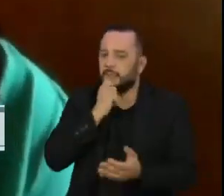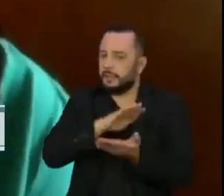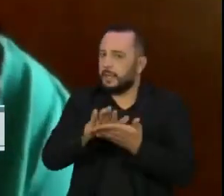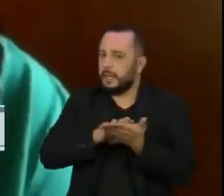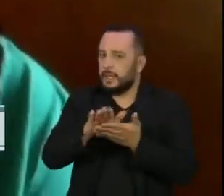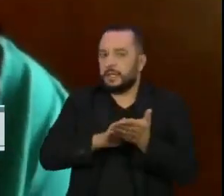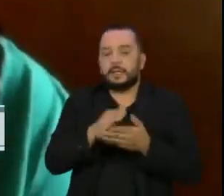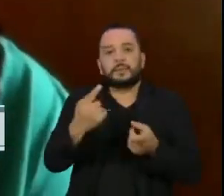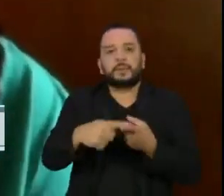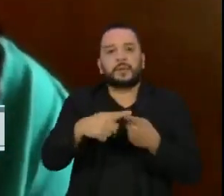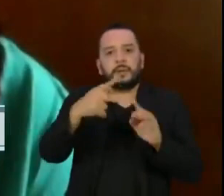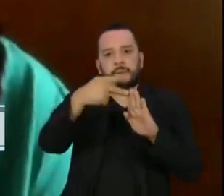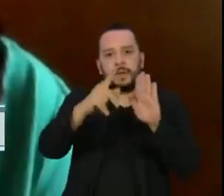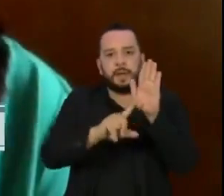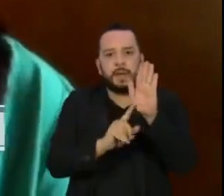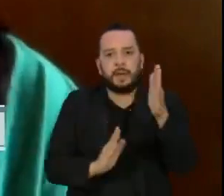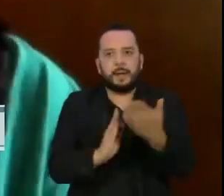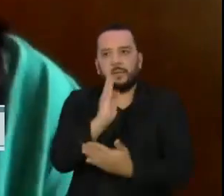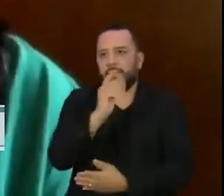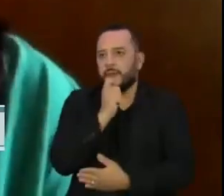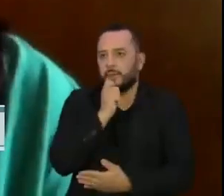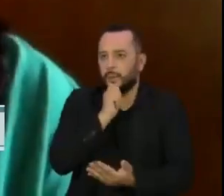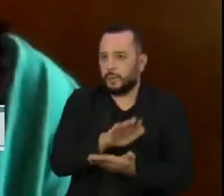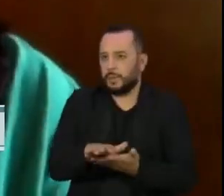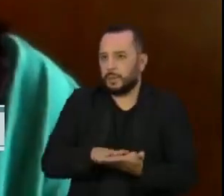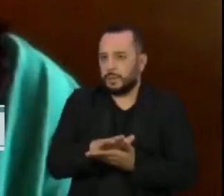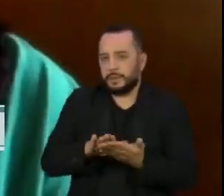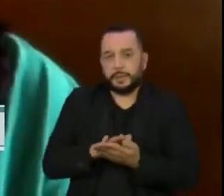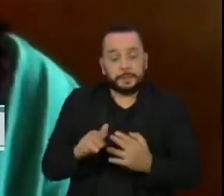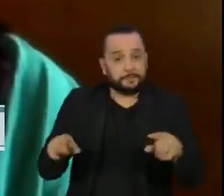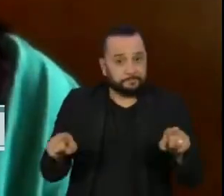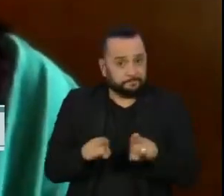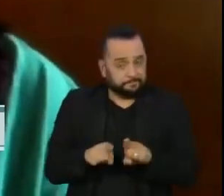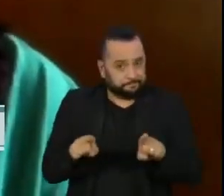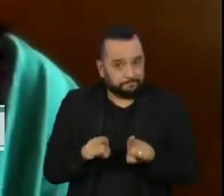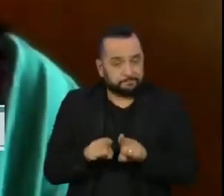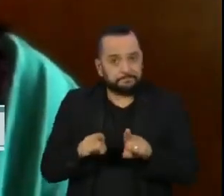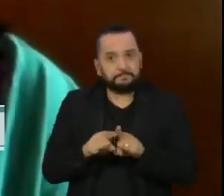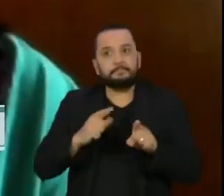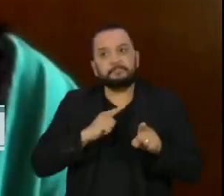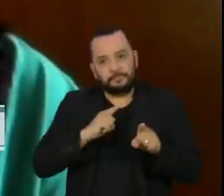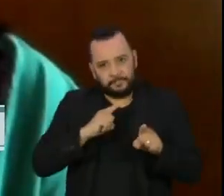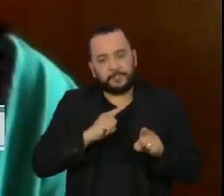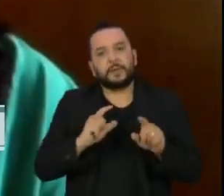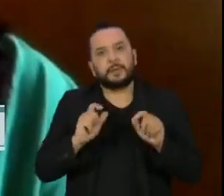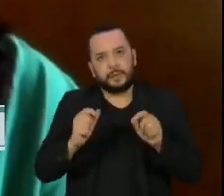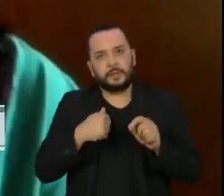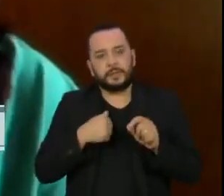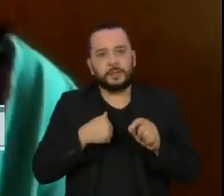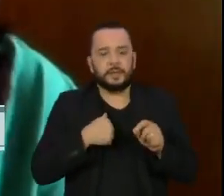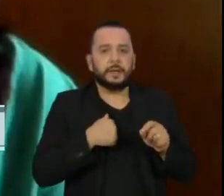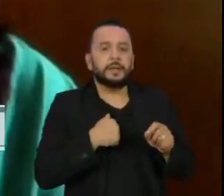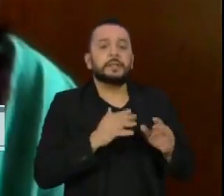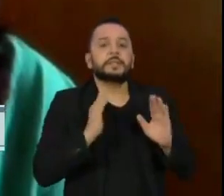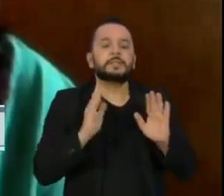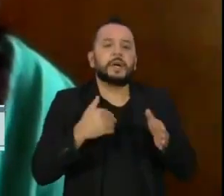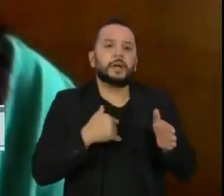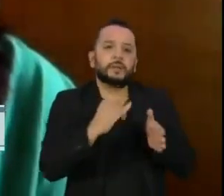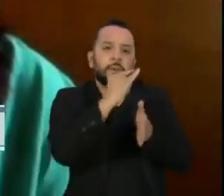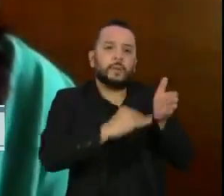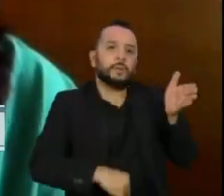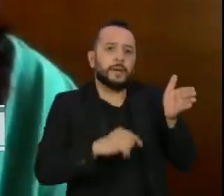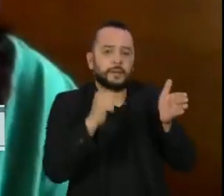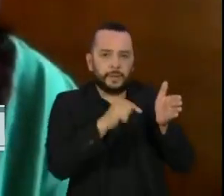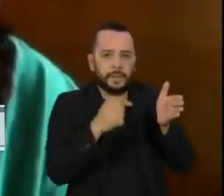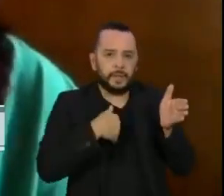não foi votado e ainda não foi aprovado. E, por outro lado, a gente tem os números da campanha Despejo Zero que são alarmantes, né?